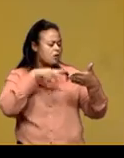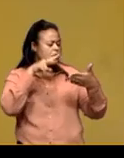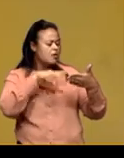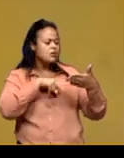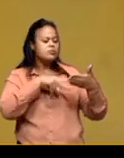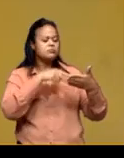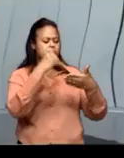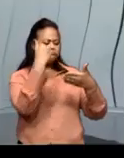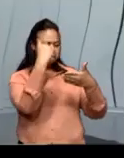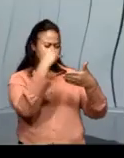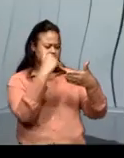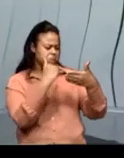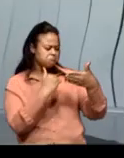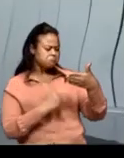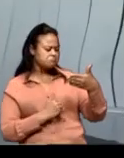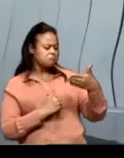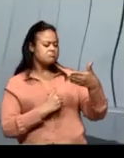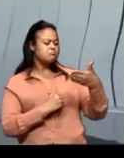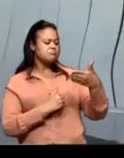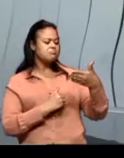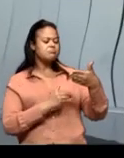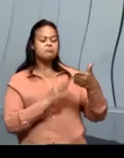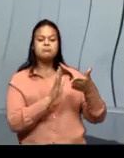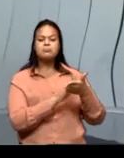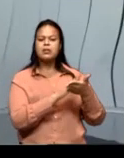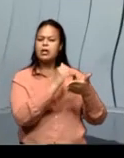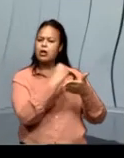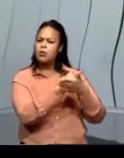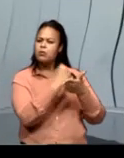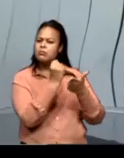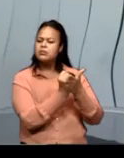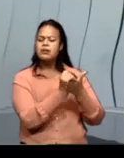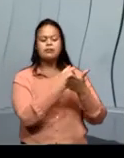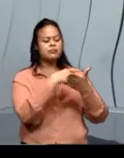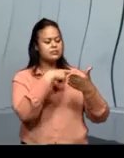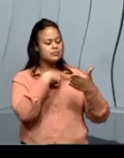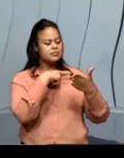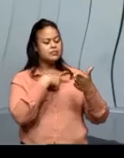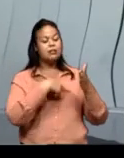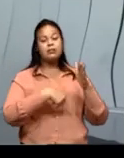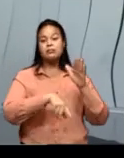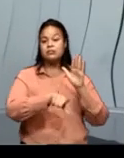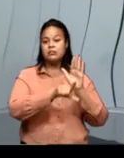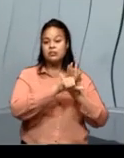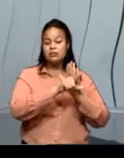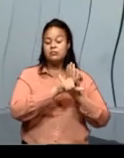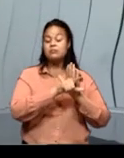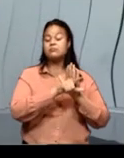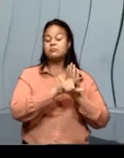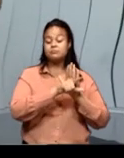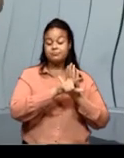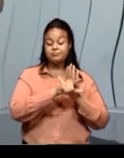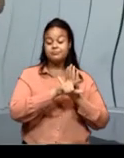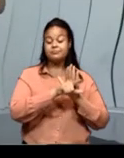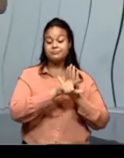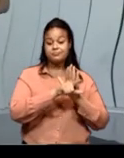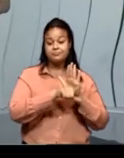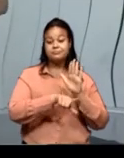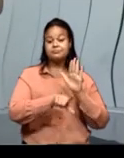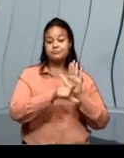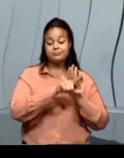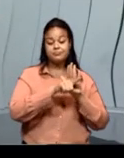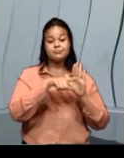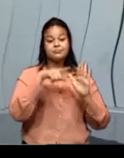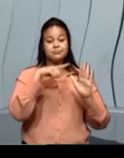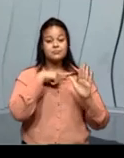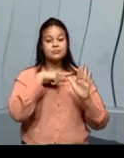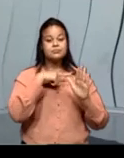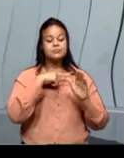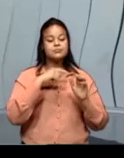regulamentos, cláusulas de um contrato, leis, lei, lei, gente. Fala, faça assim, não